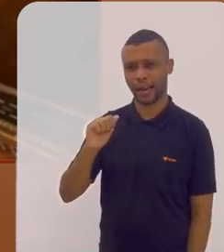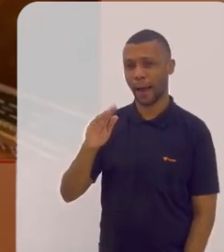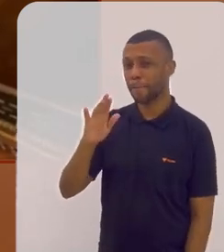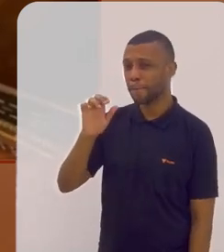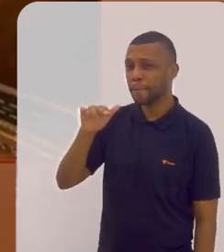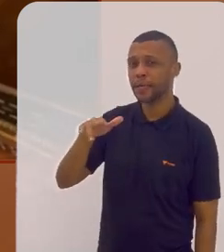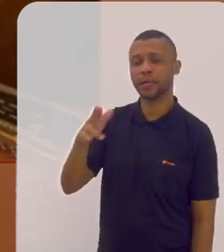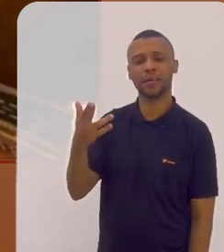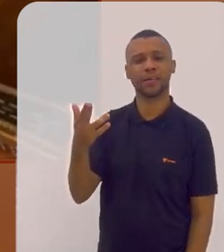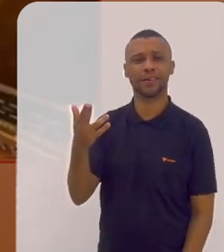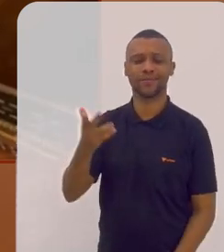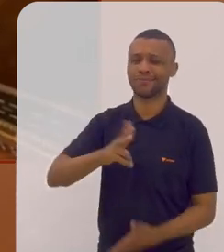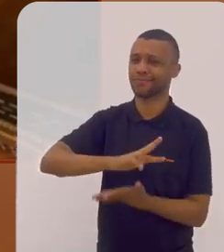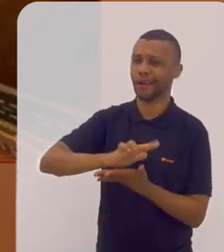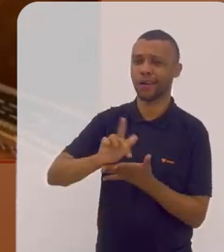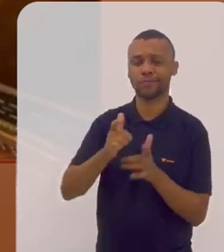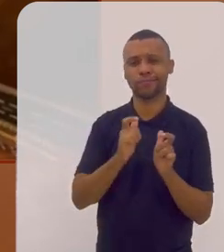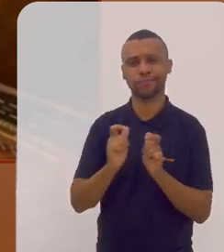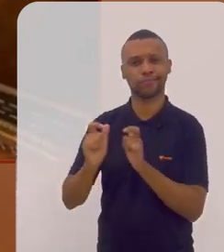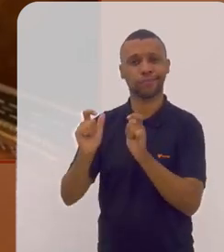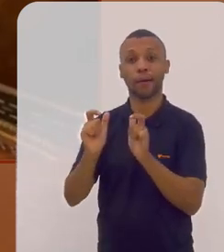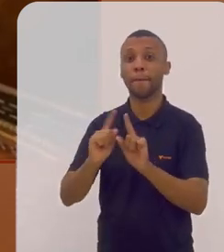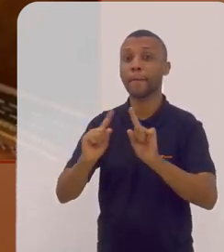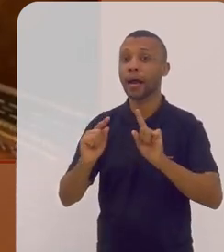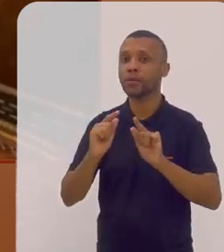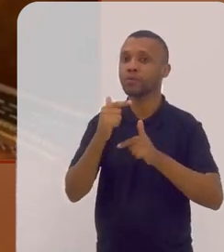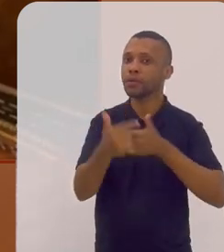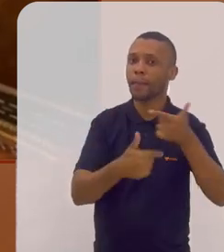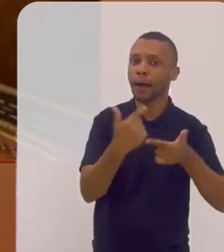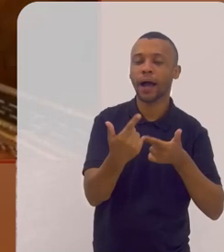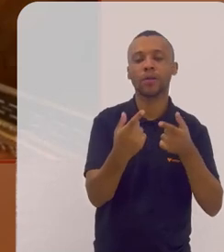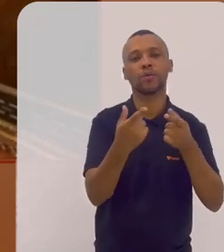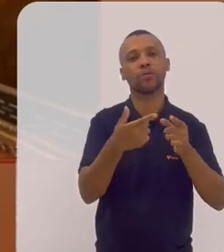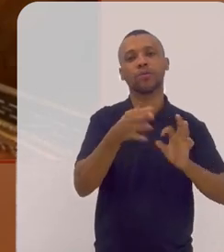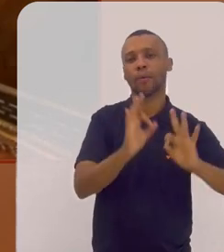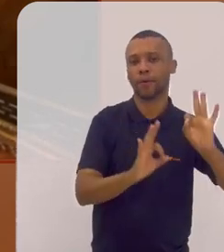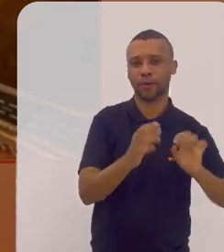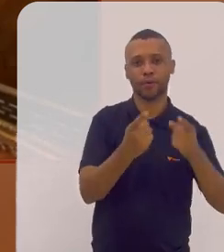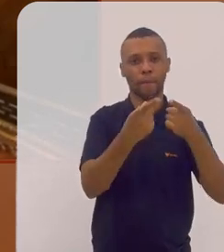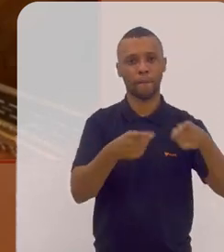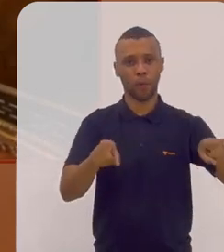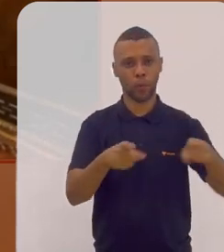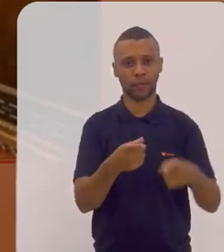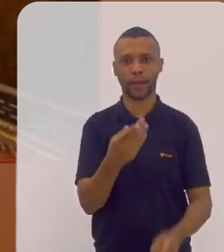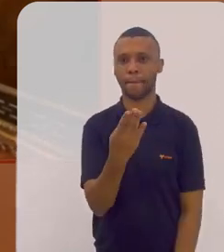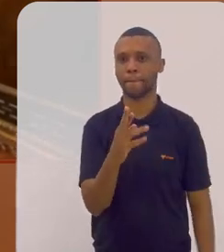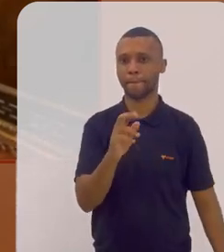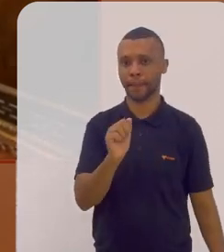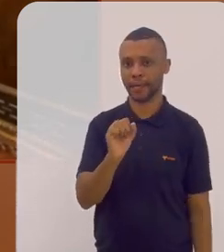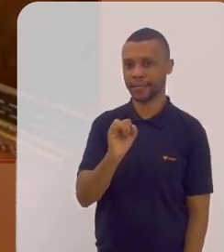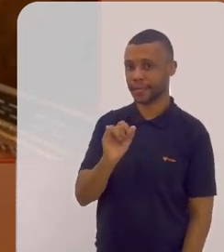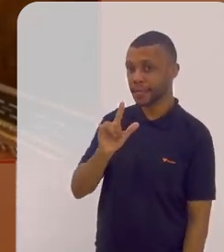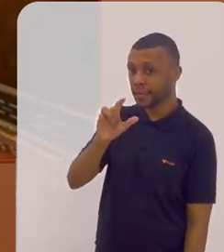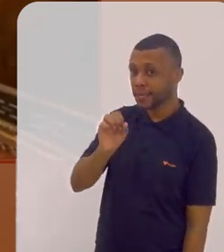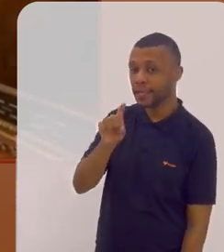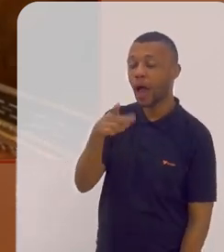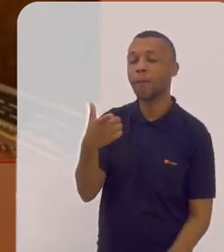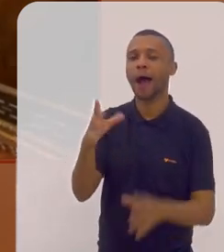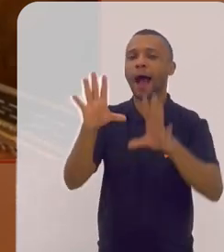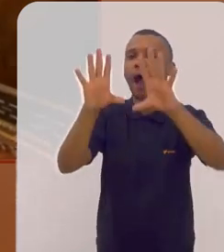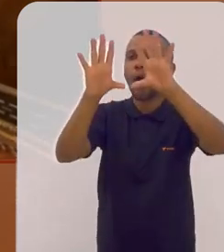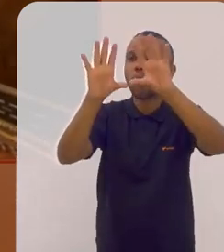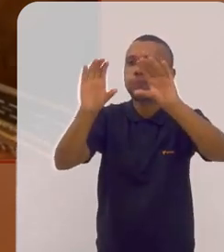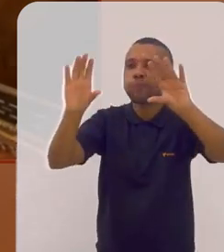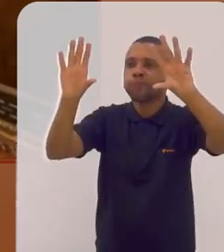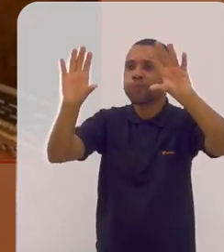igreja da Ordem Terceira de São Francisco agora a atividade do Música Brasilis eu costumo dizer que Música Brasilis é na nuvem,